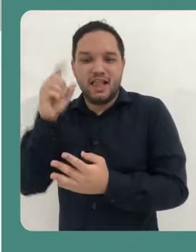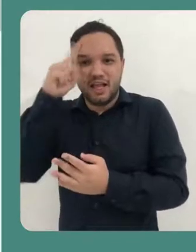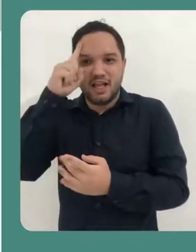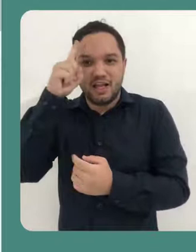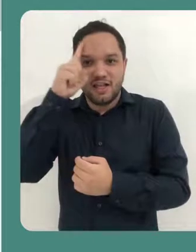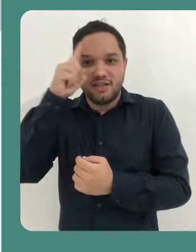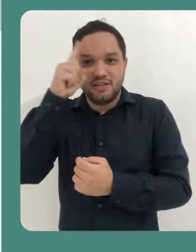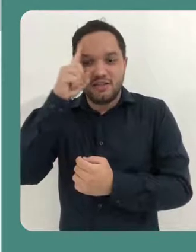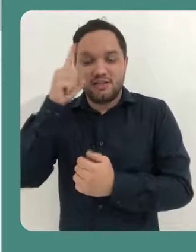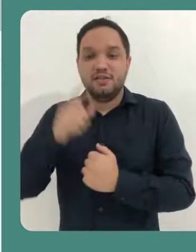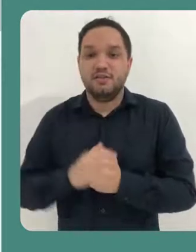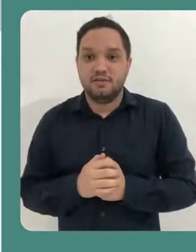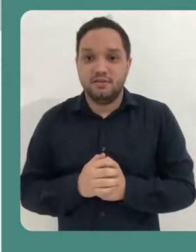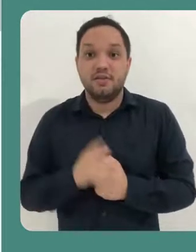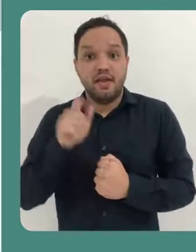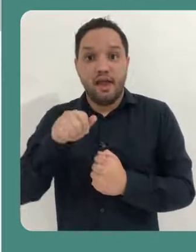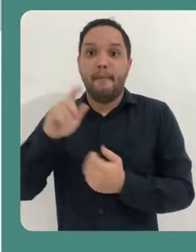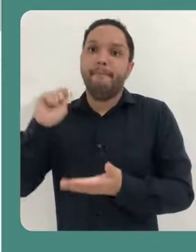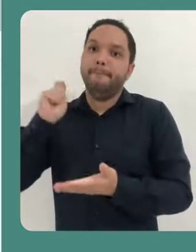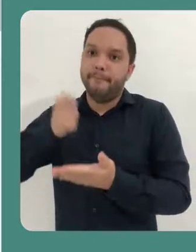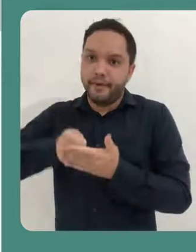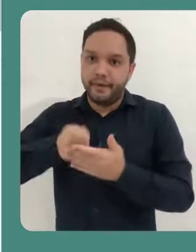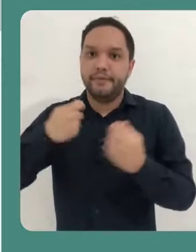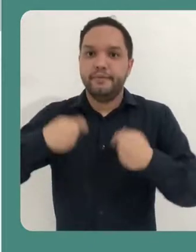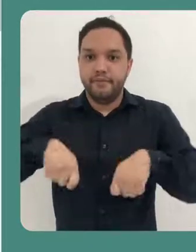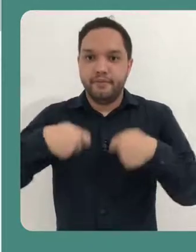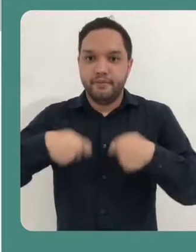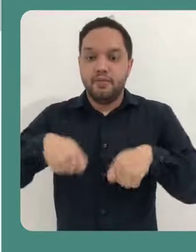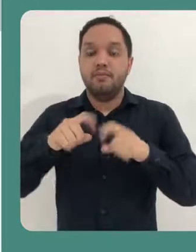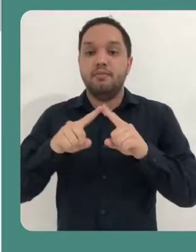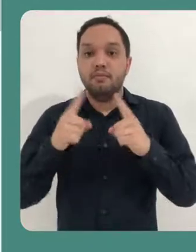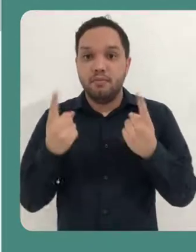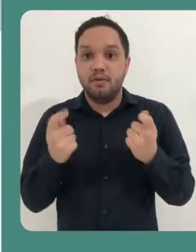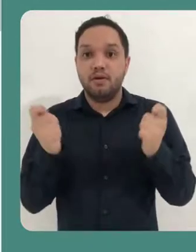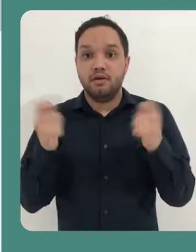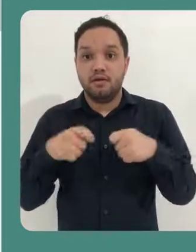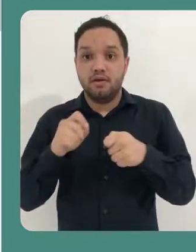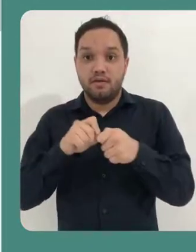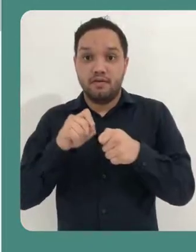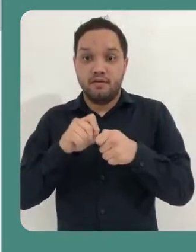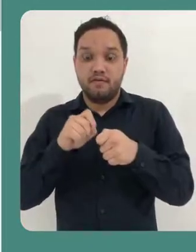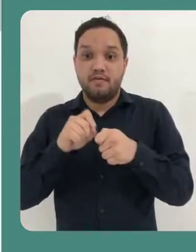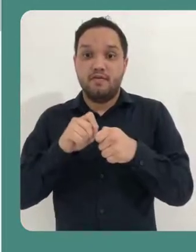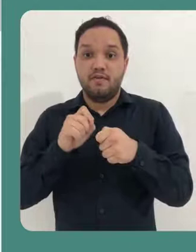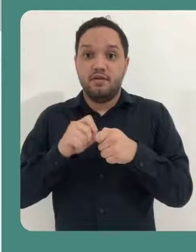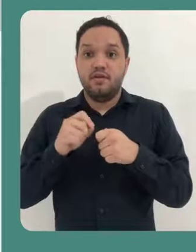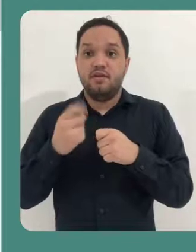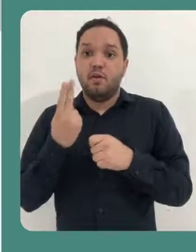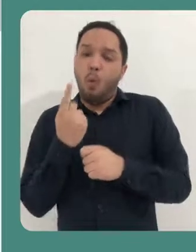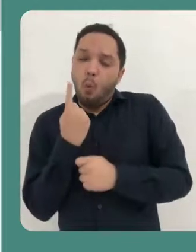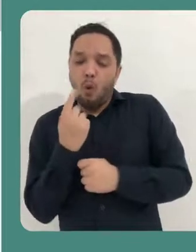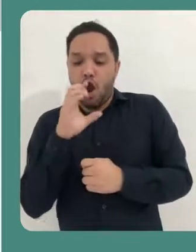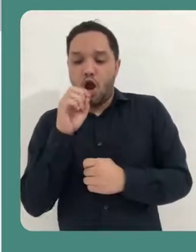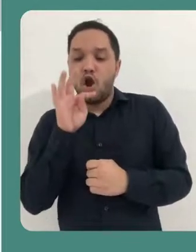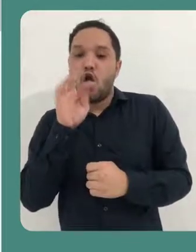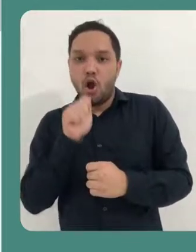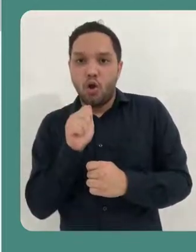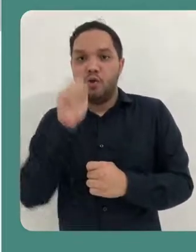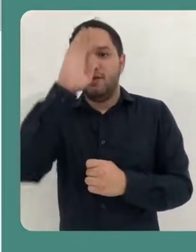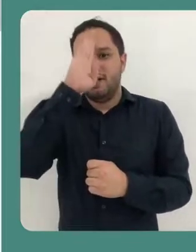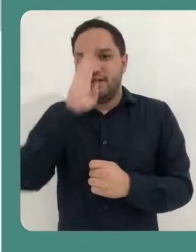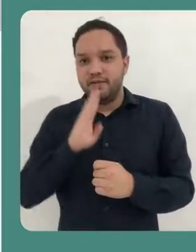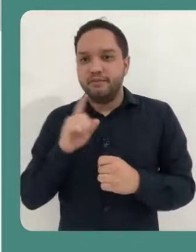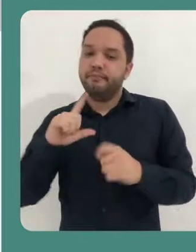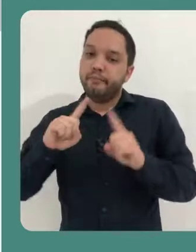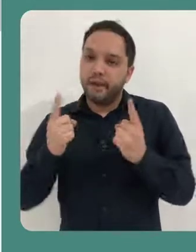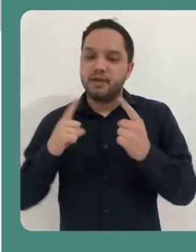Progrados por 30 dias, o Canva é uma ferramenta paga, ele disponibiliza uma conta um